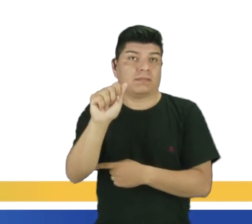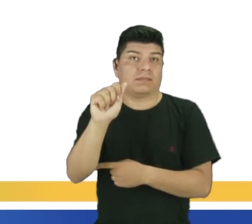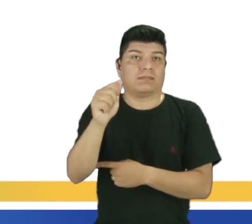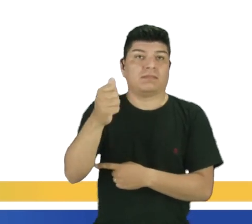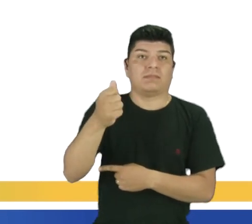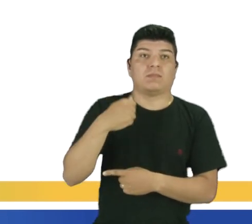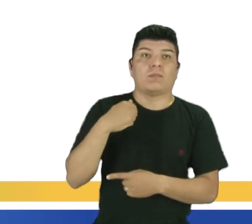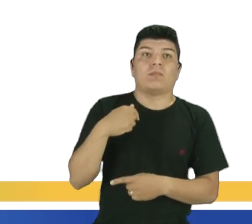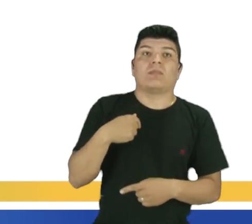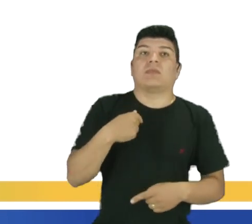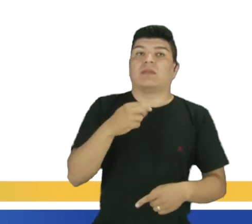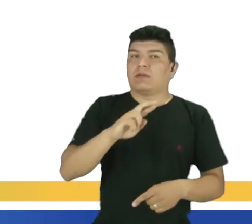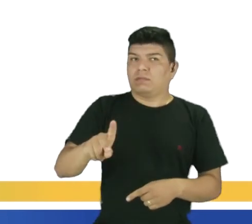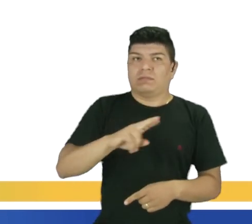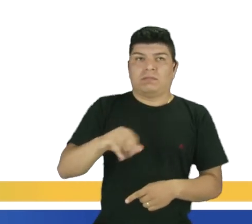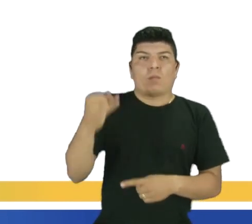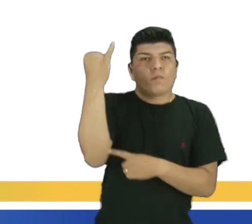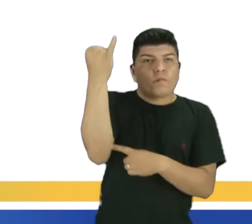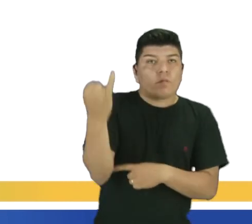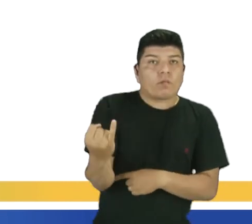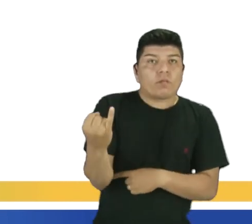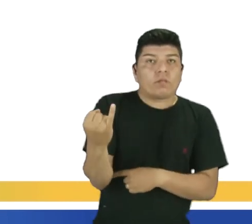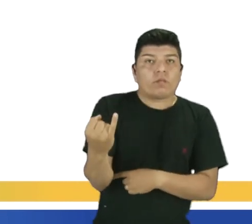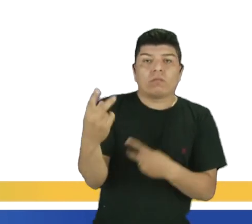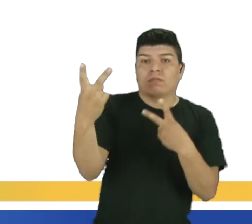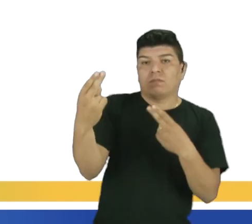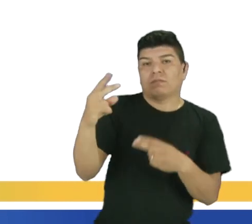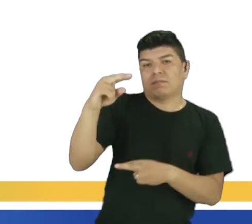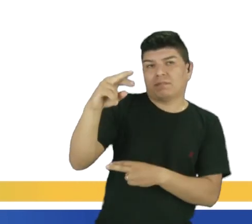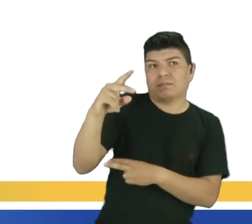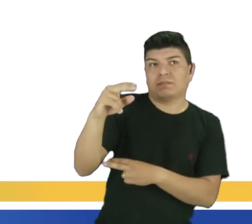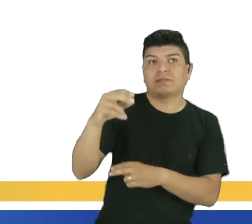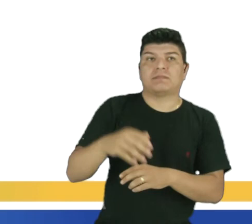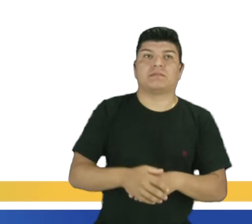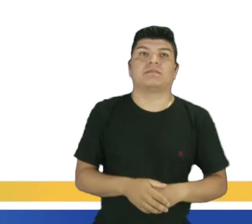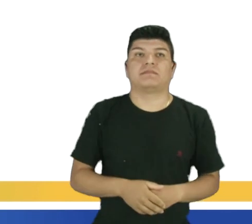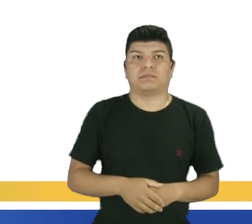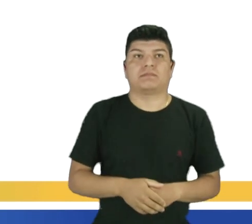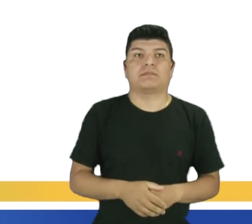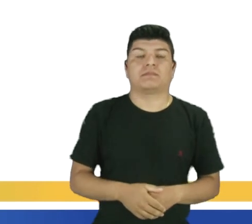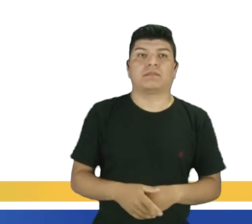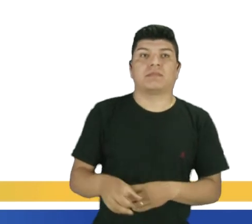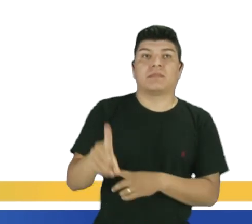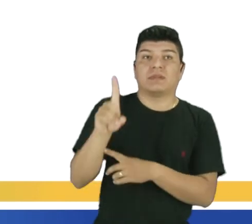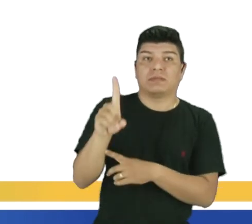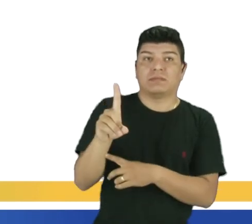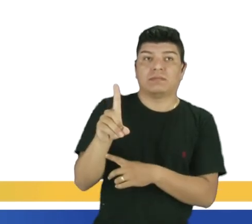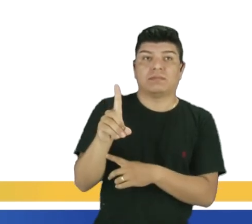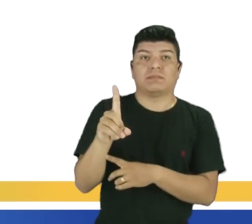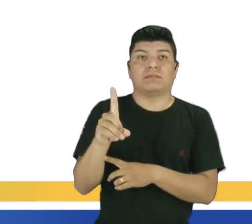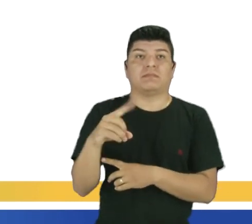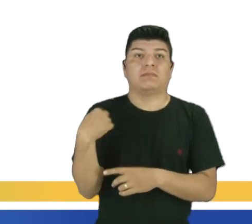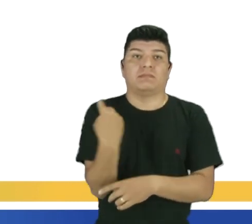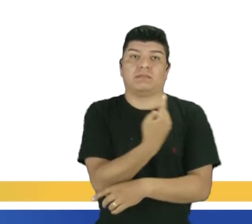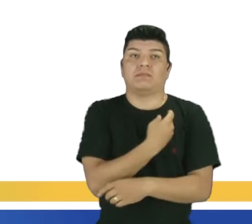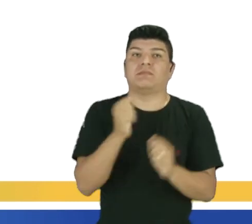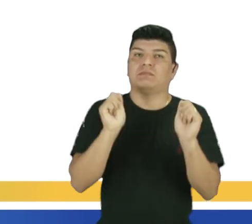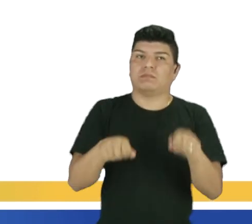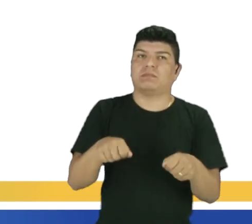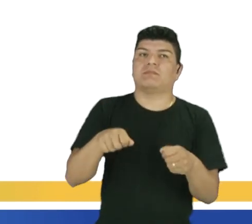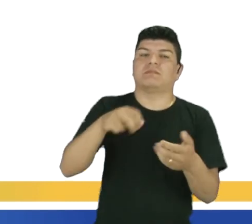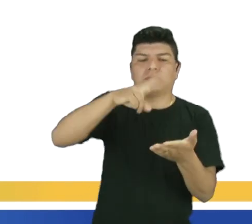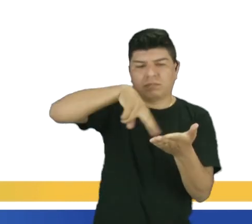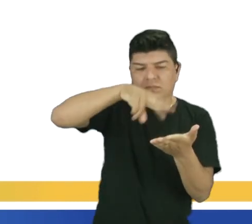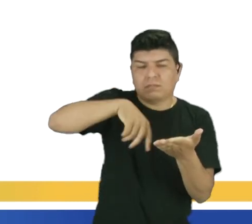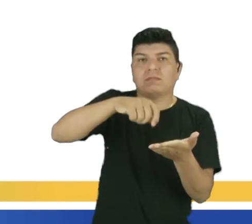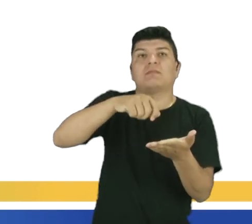vou marcar aqui as conjunções que tem aí, na primeira frase, que é eu não gosto nem de café nem de chá, neither nor. Tá correta?